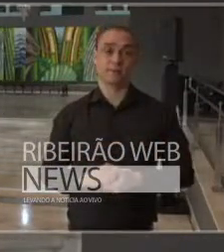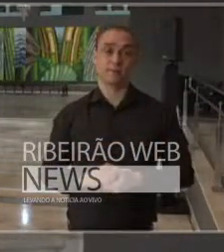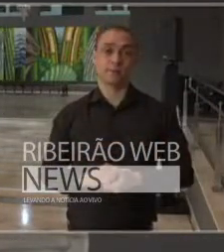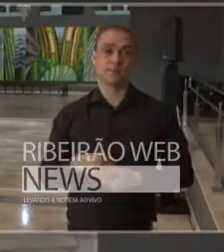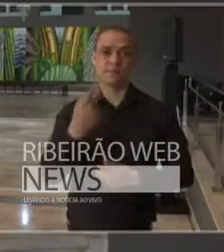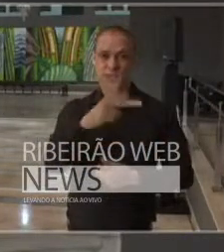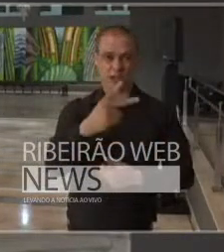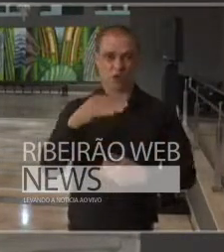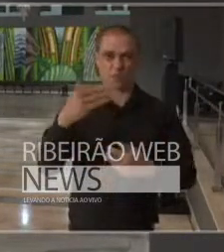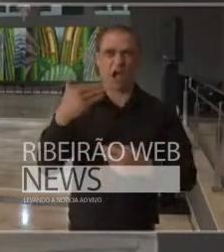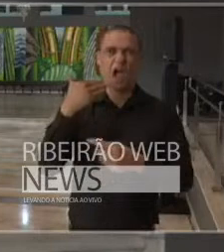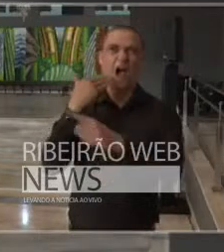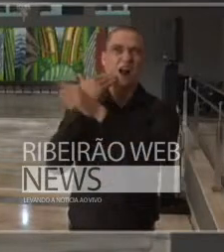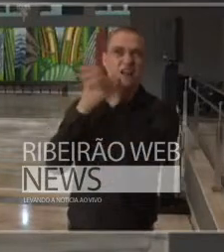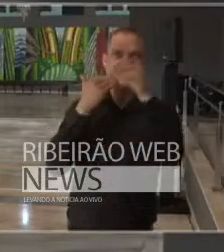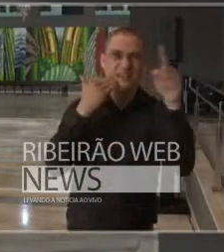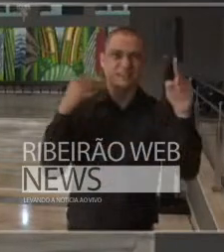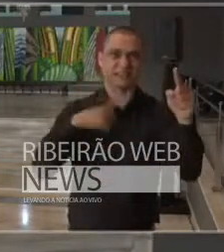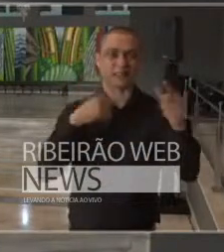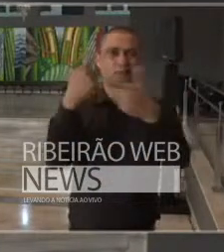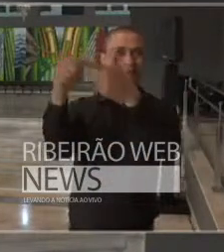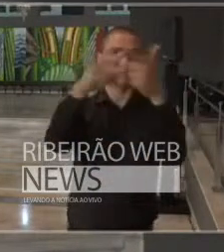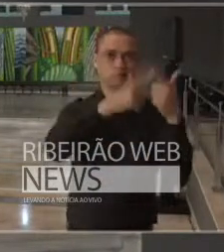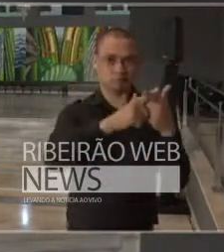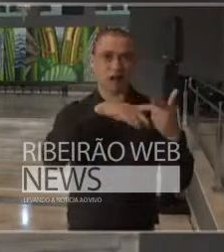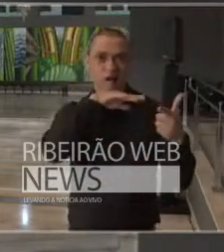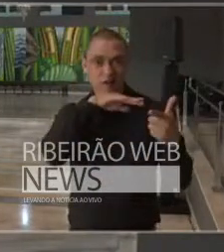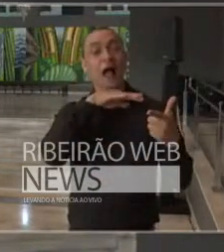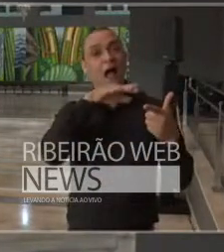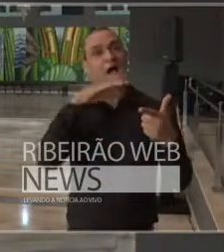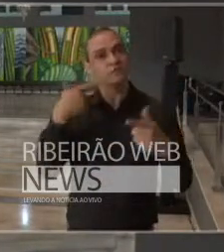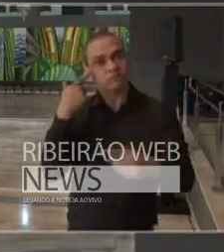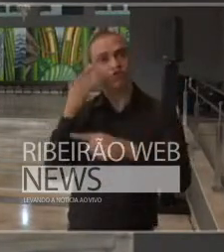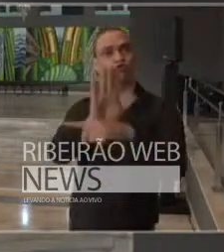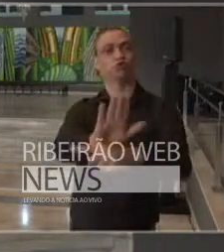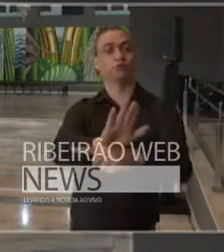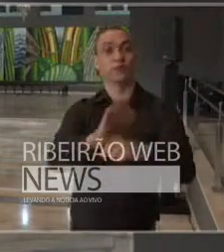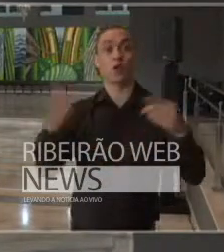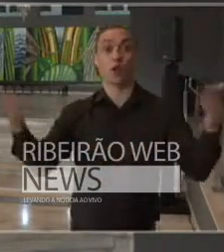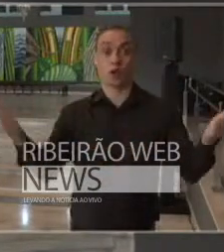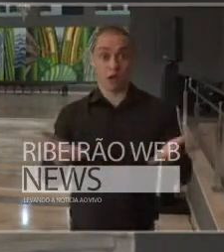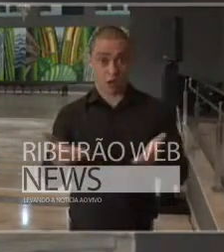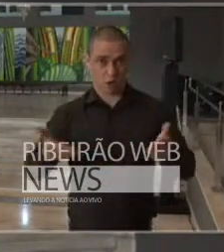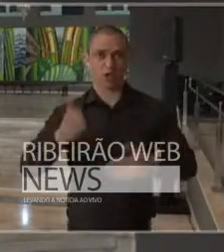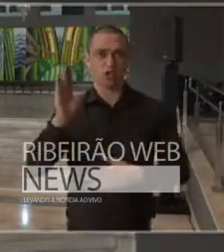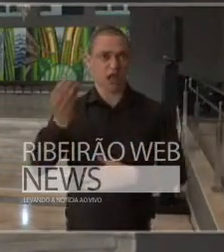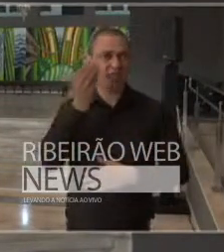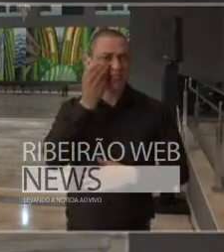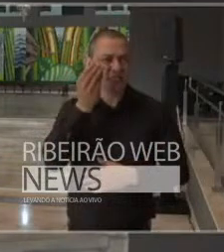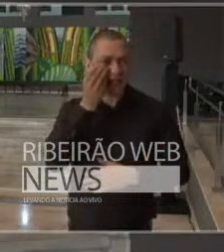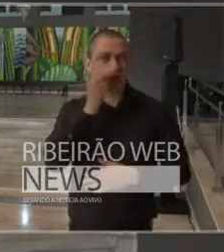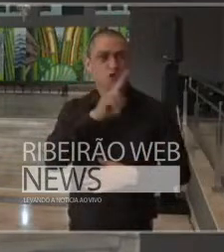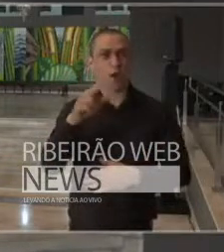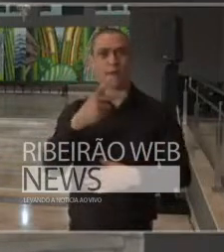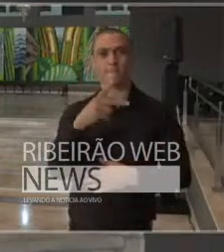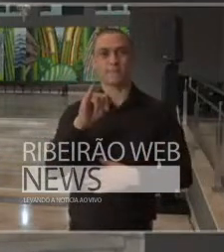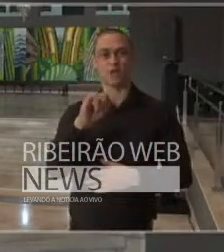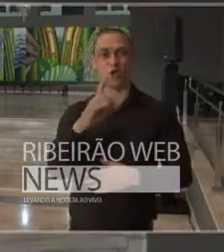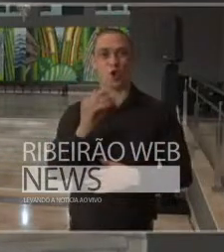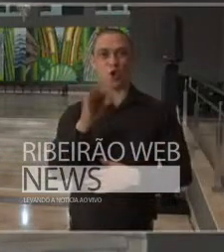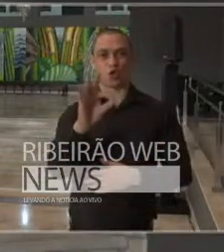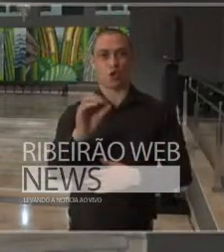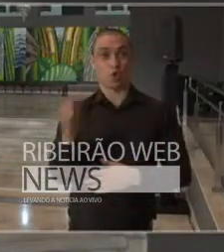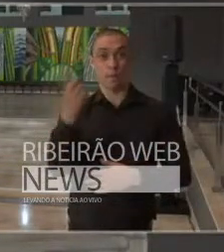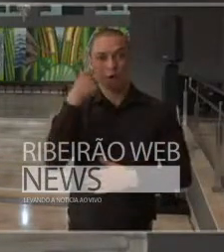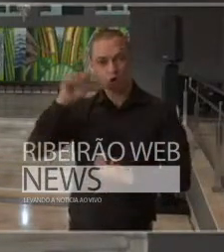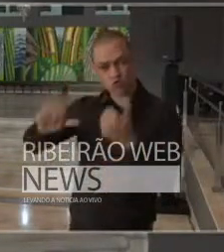ruins que a nossa população vem vivendo então agora nós já fizemos alguns testes chamados piloto o